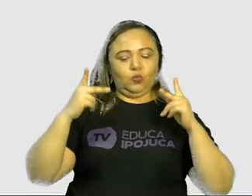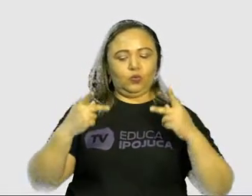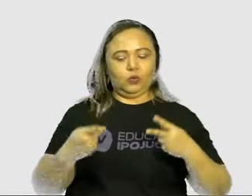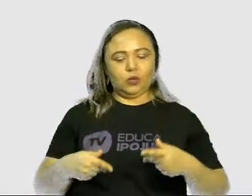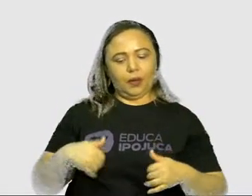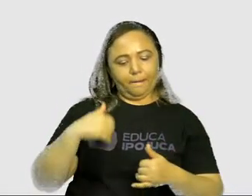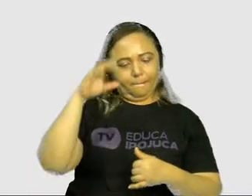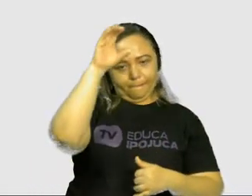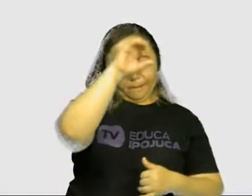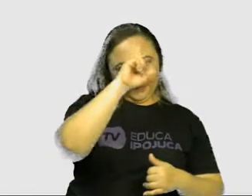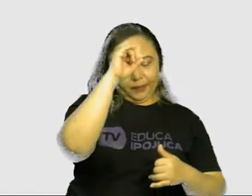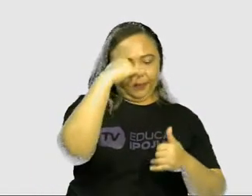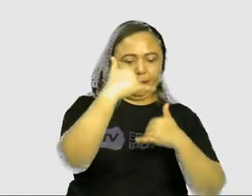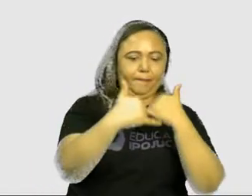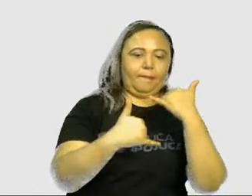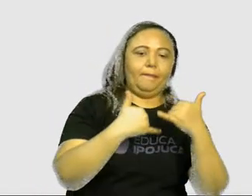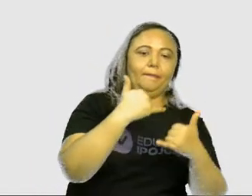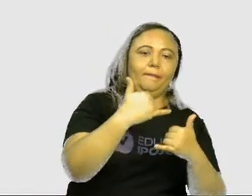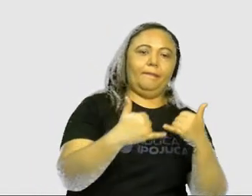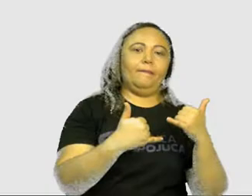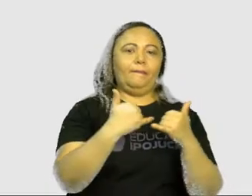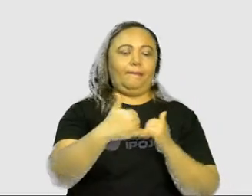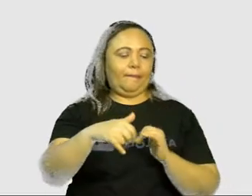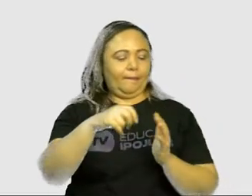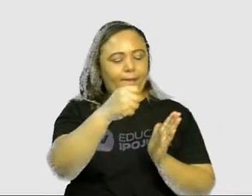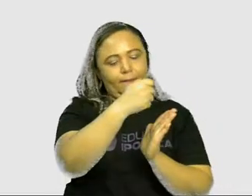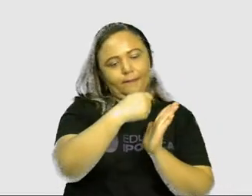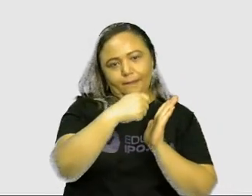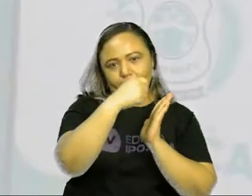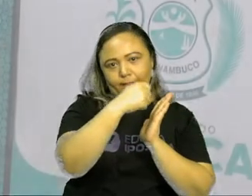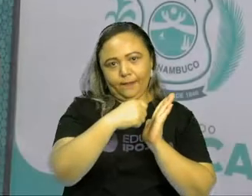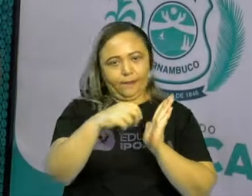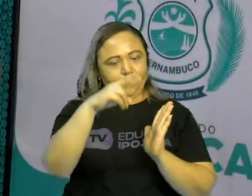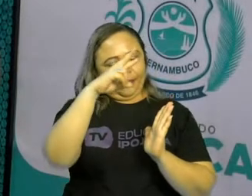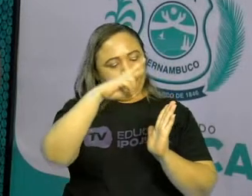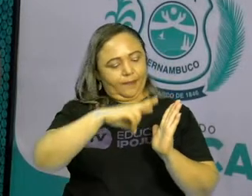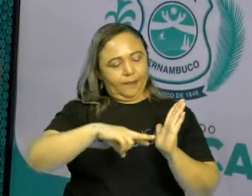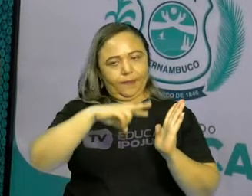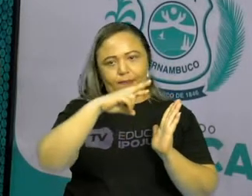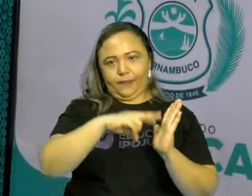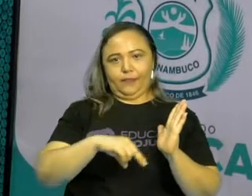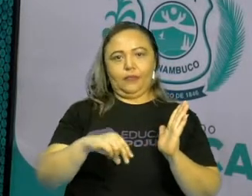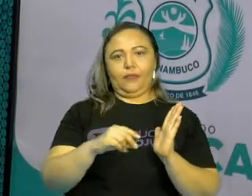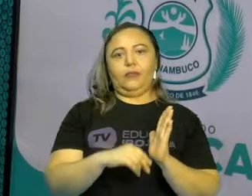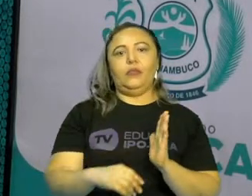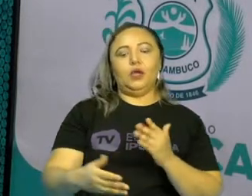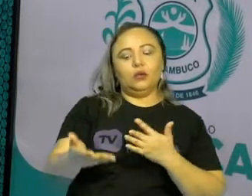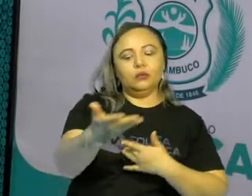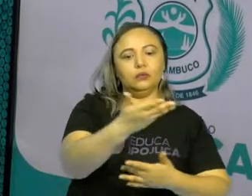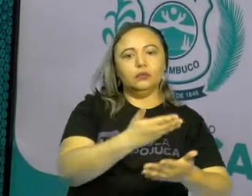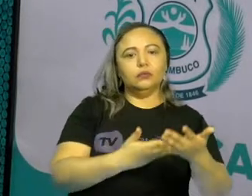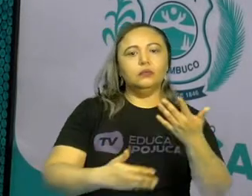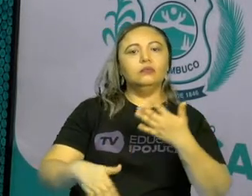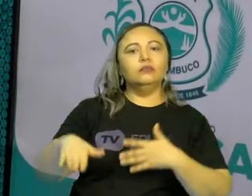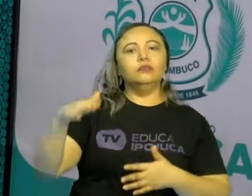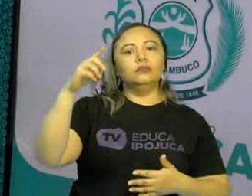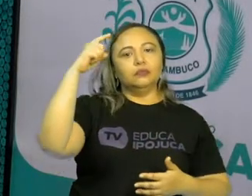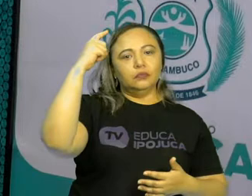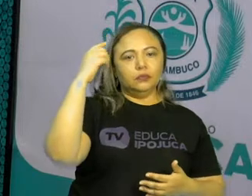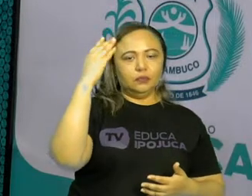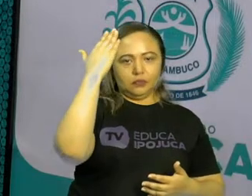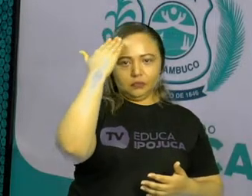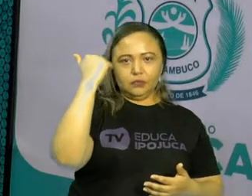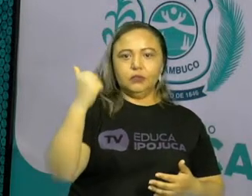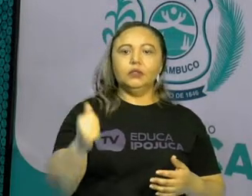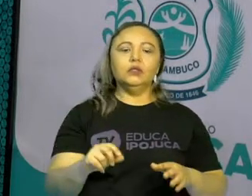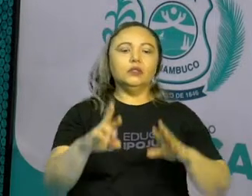brincar, escrever, ler, compartilhar conhecimento, respeitar o próximo,